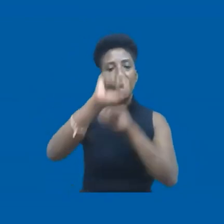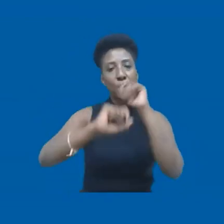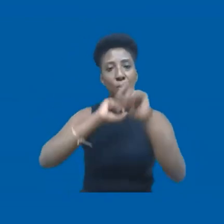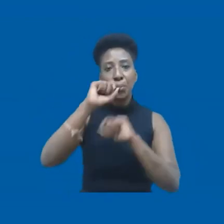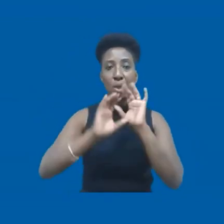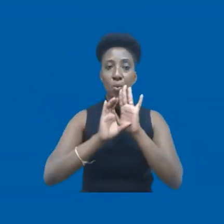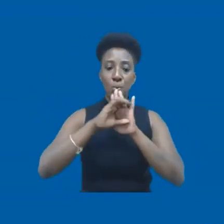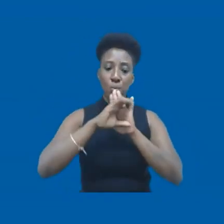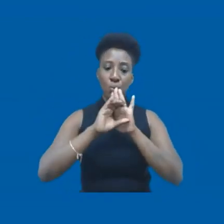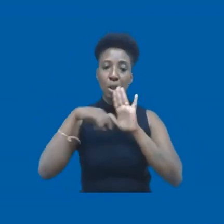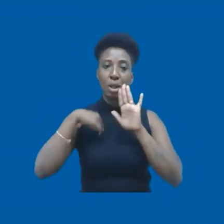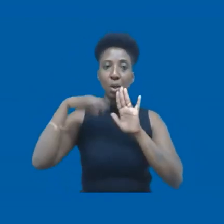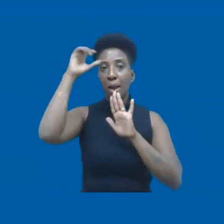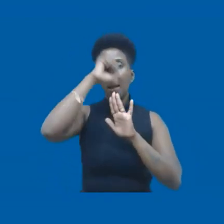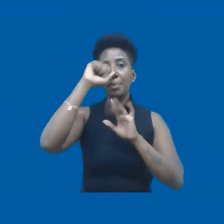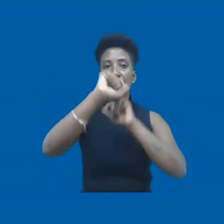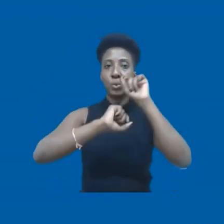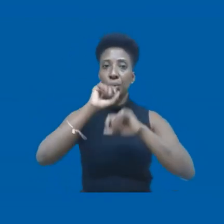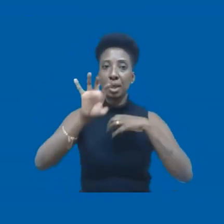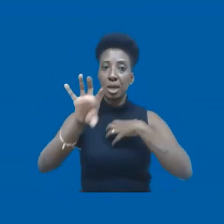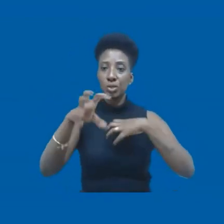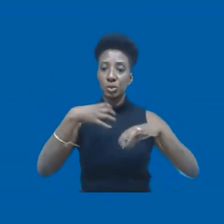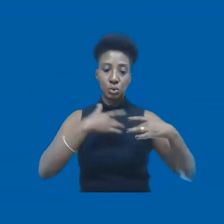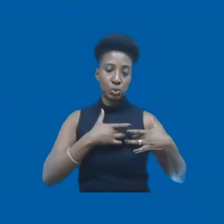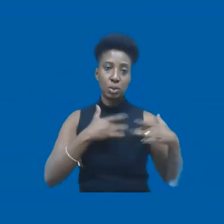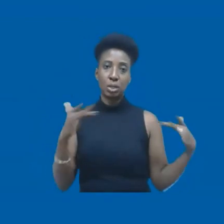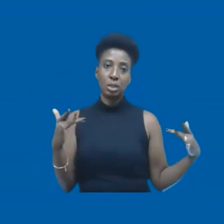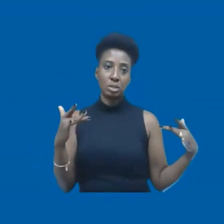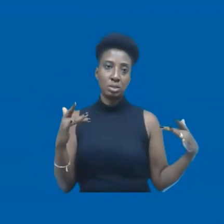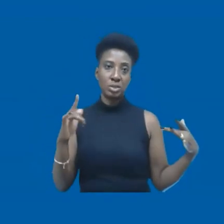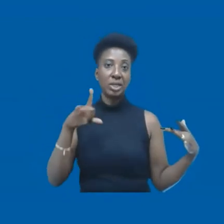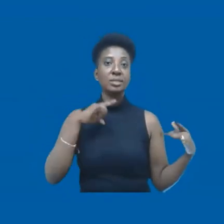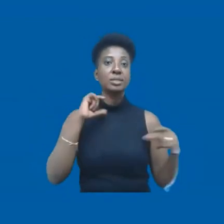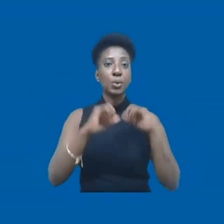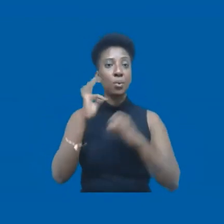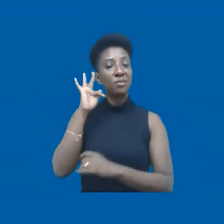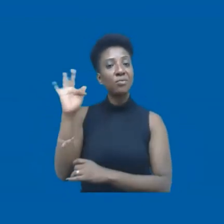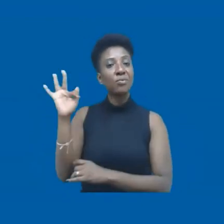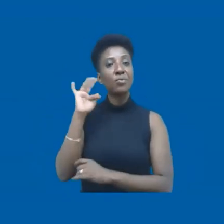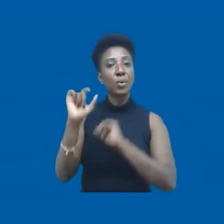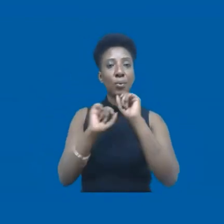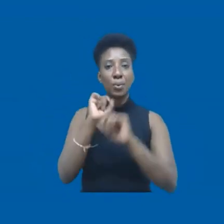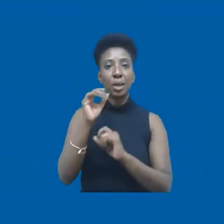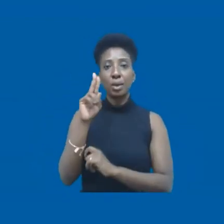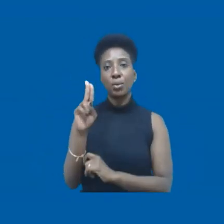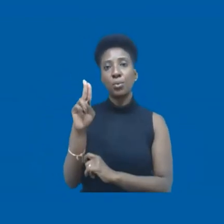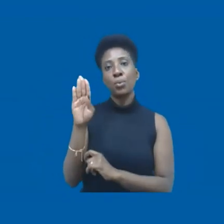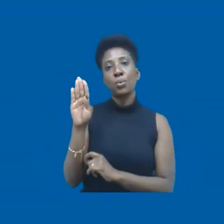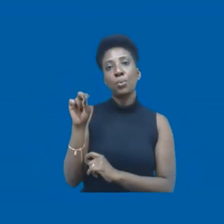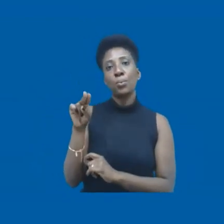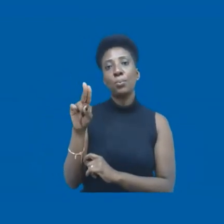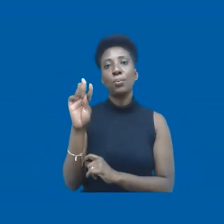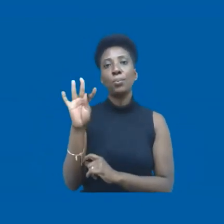mais com eles foi o conceito de solidariedade. Então, eles têm uma filosofia chamada Ubuntu, que é uma